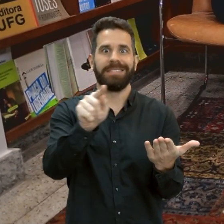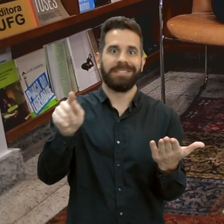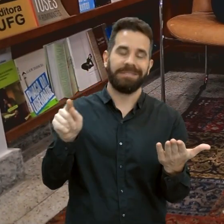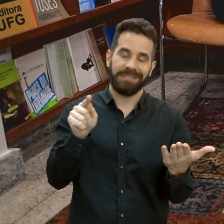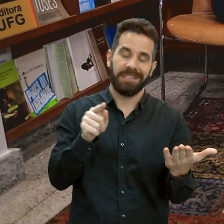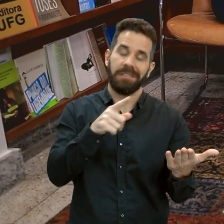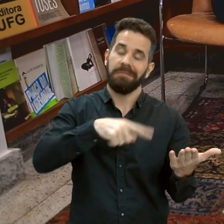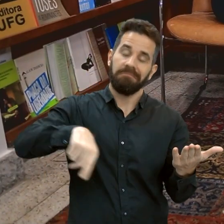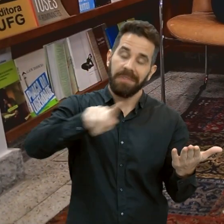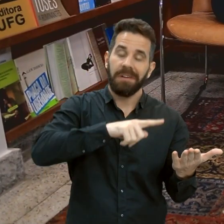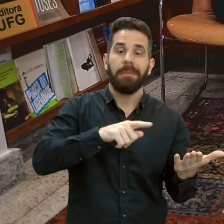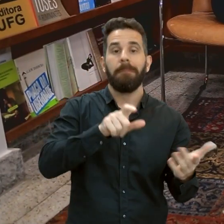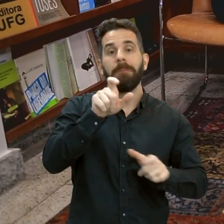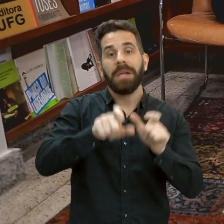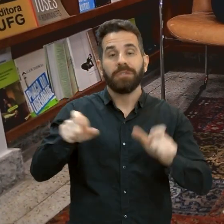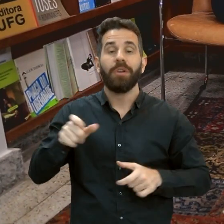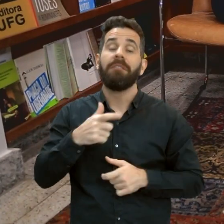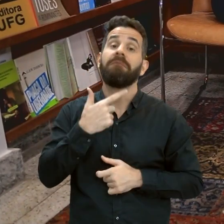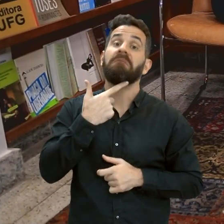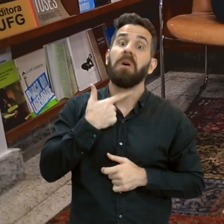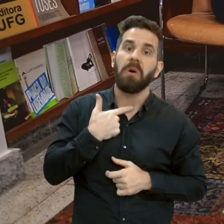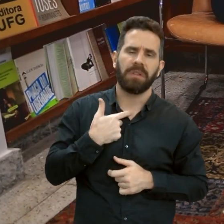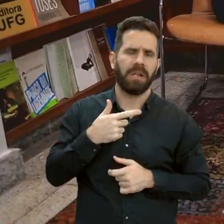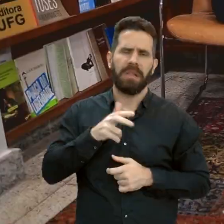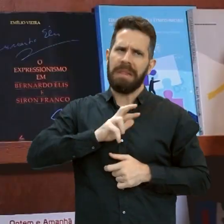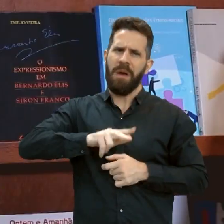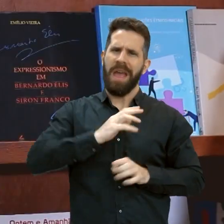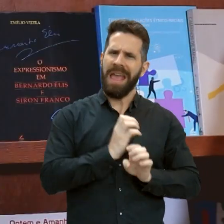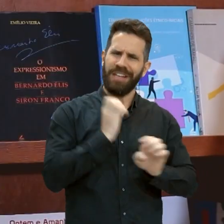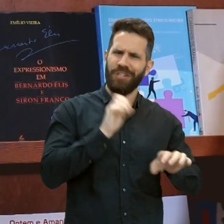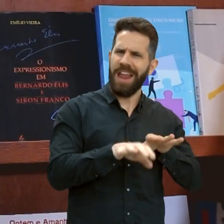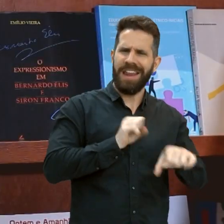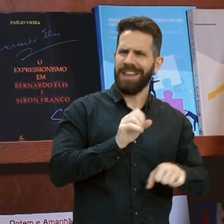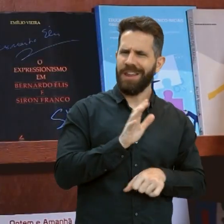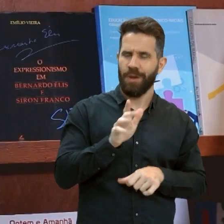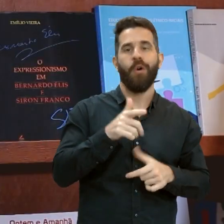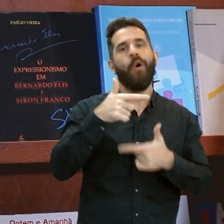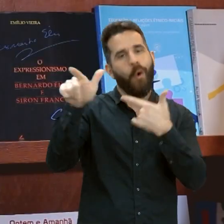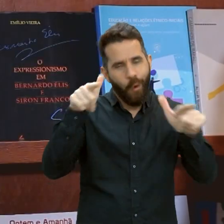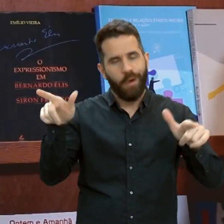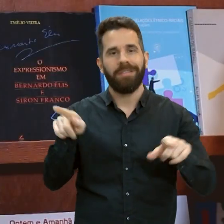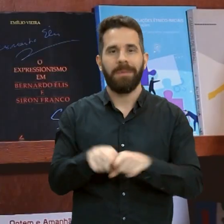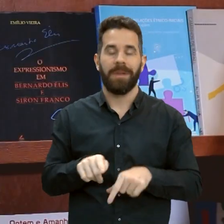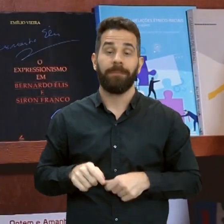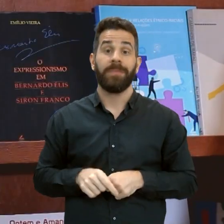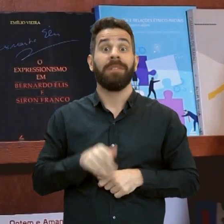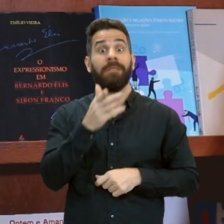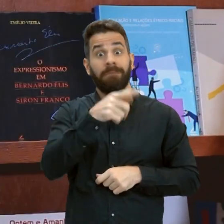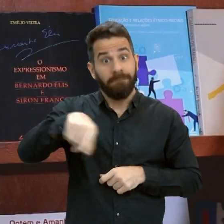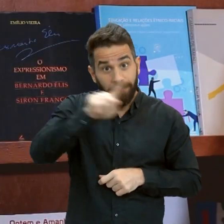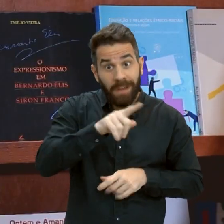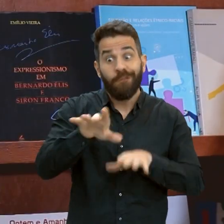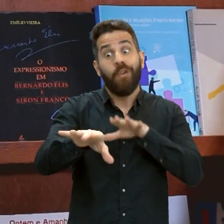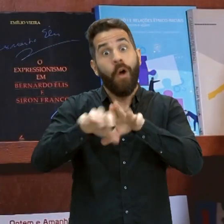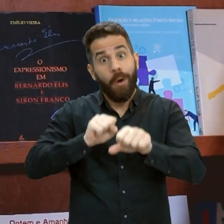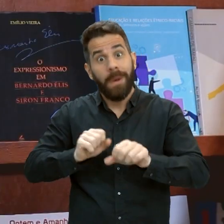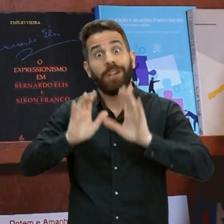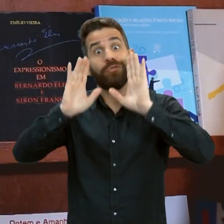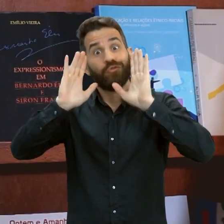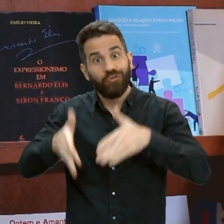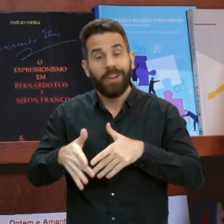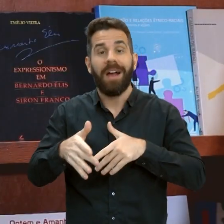quem não é também engenheiro. E para quem é engenheiro, tem toda a história da